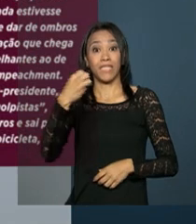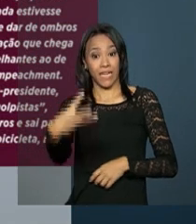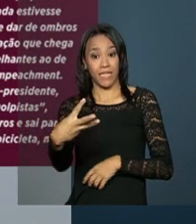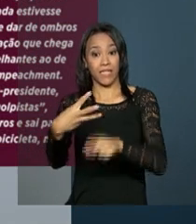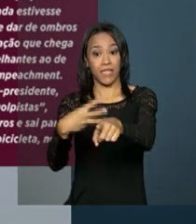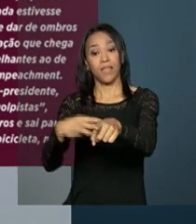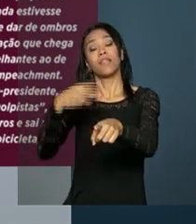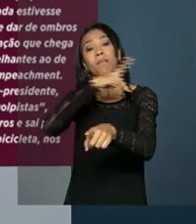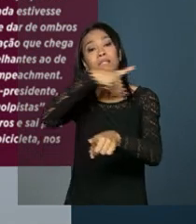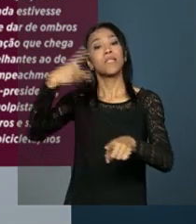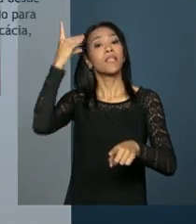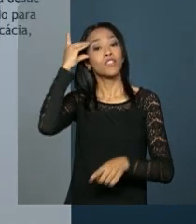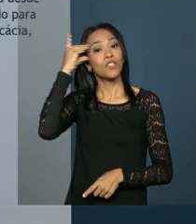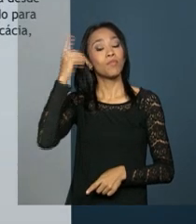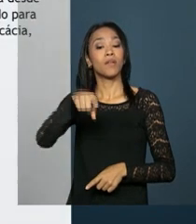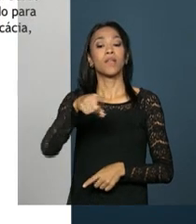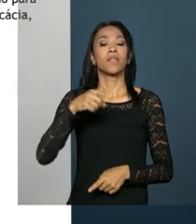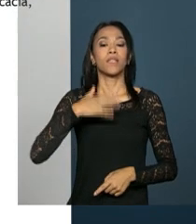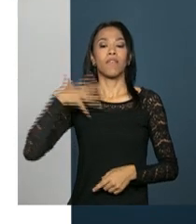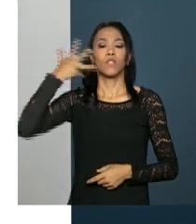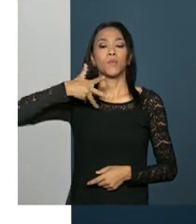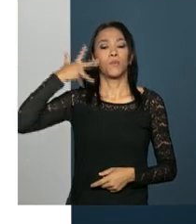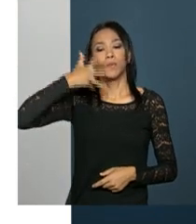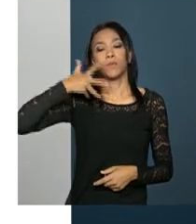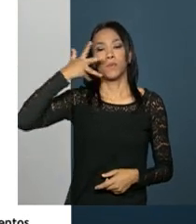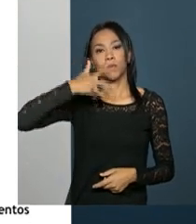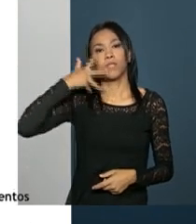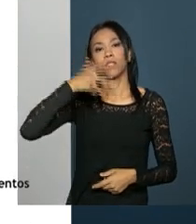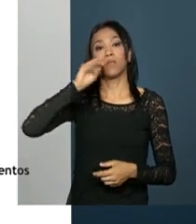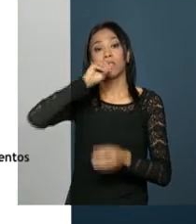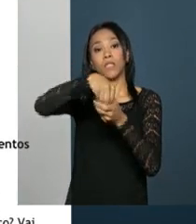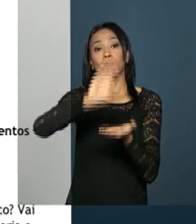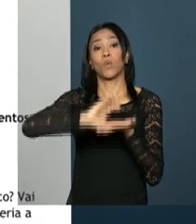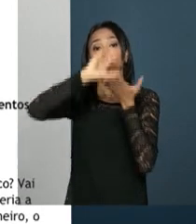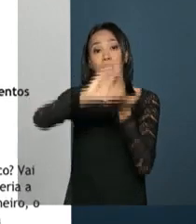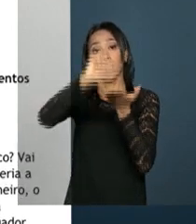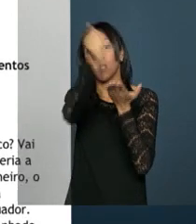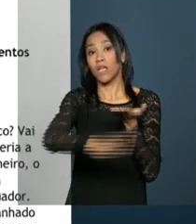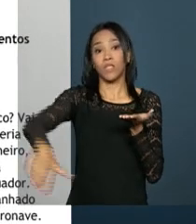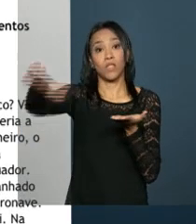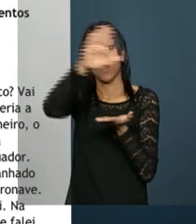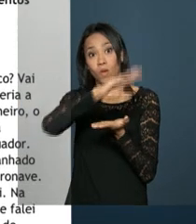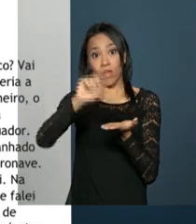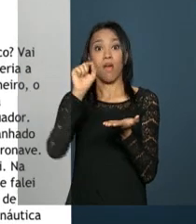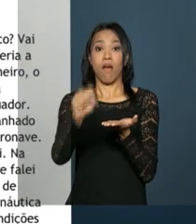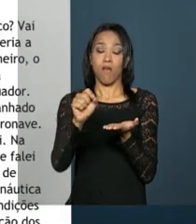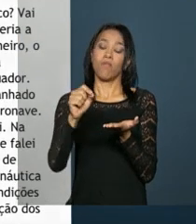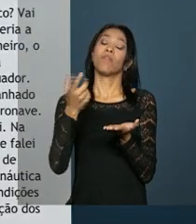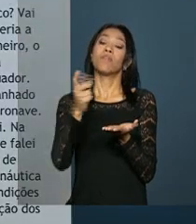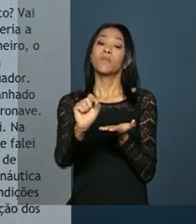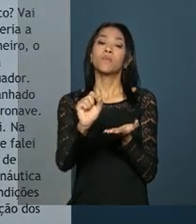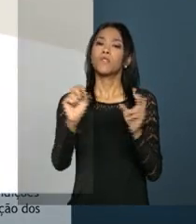Dilma Rousseff, tirada enquanto Dilma discursava no Conselho Nacional de Desenvolvimento Econômico e Social